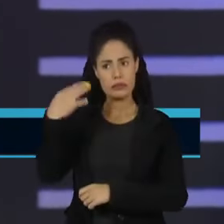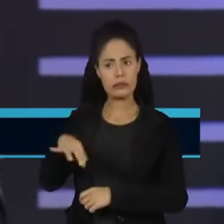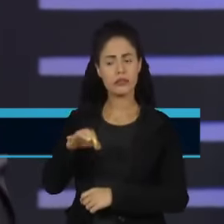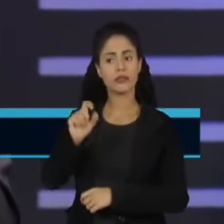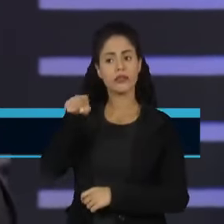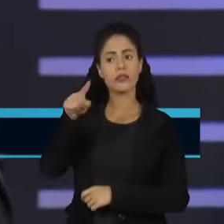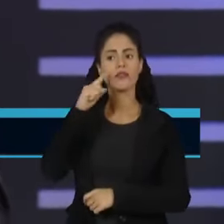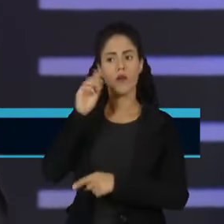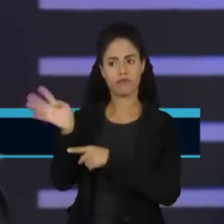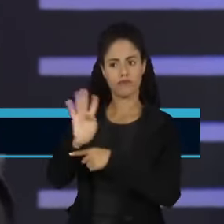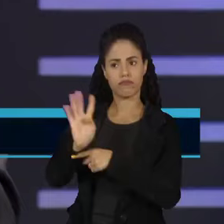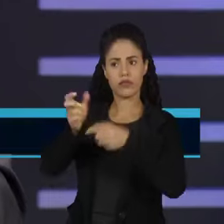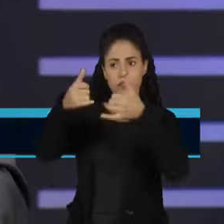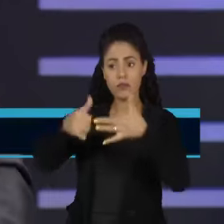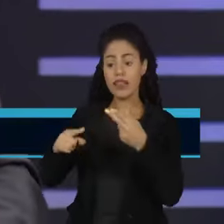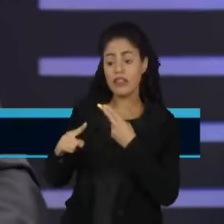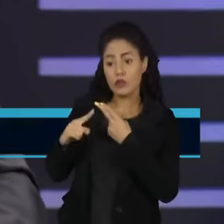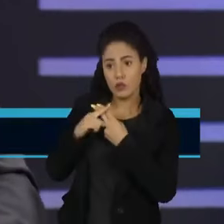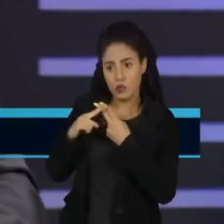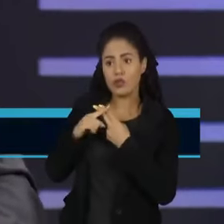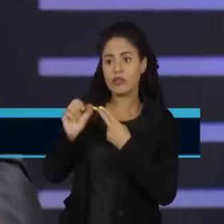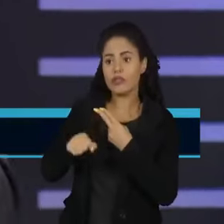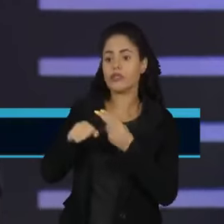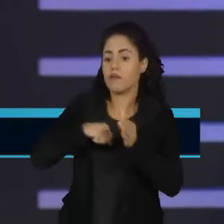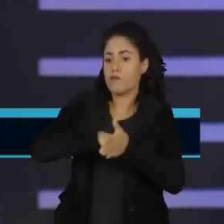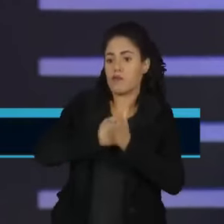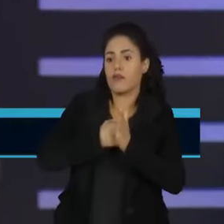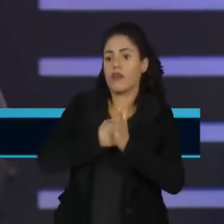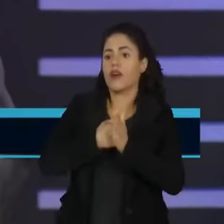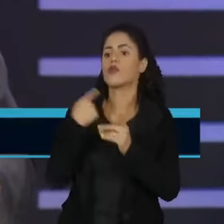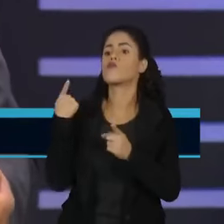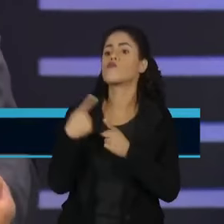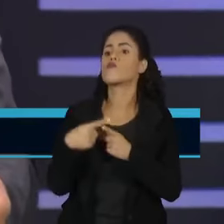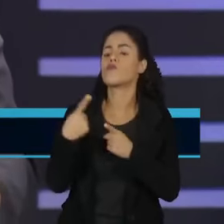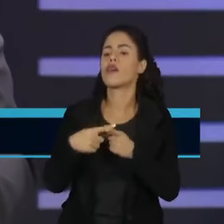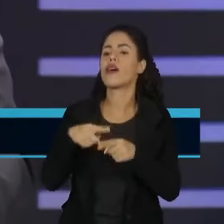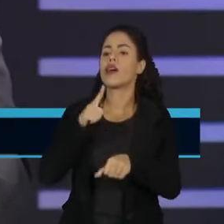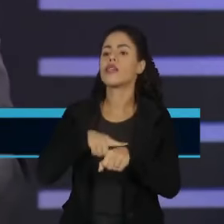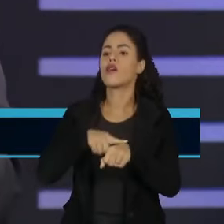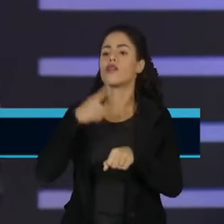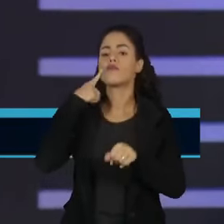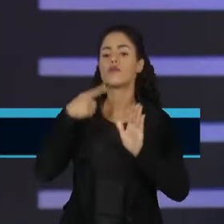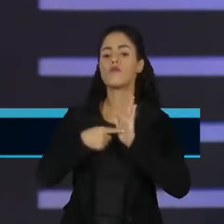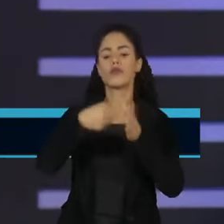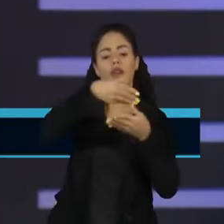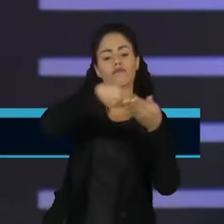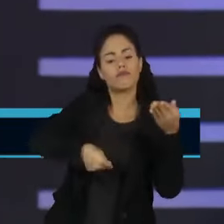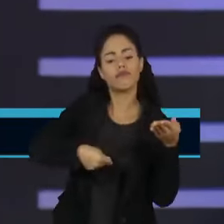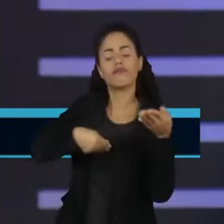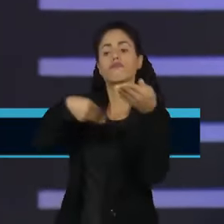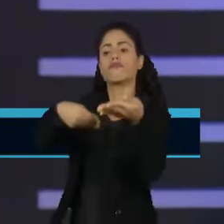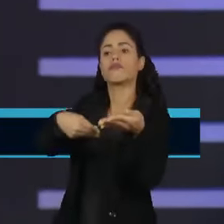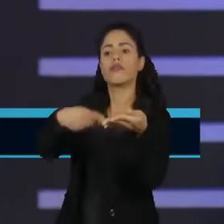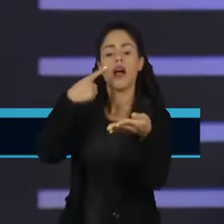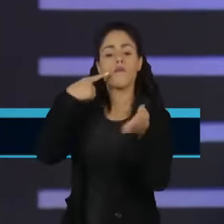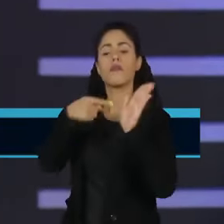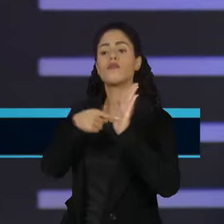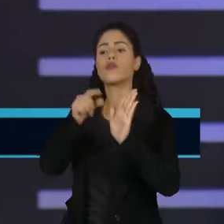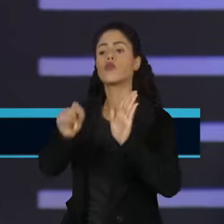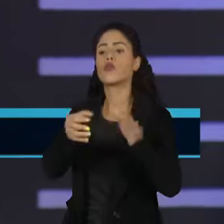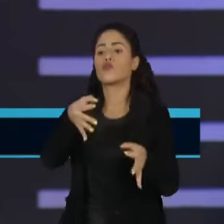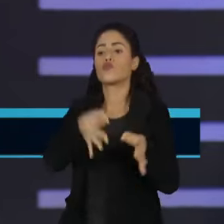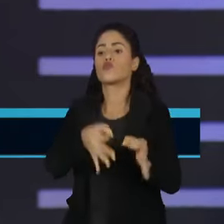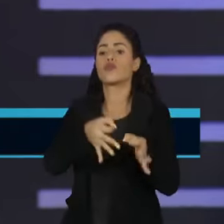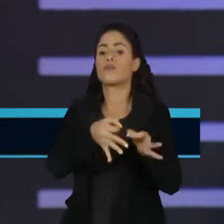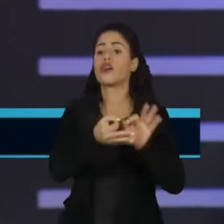como colocado na reportagem, do X sim ser barrado. Por quê? Porque na hora que você for apresentar uma decisão judicial para tirar algum